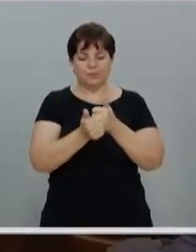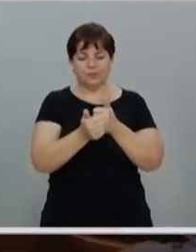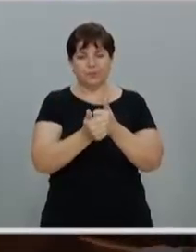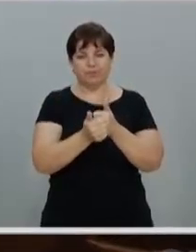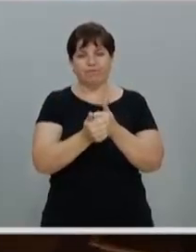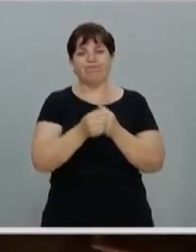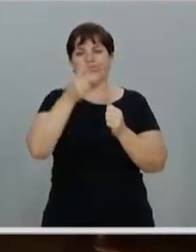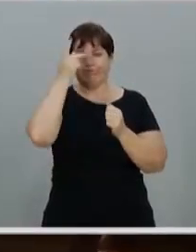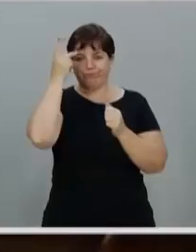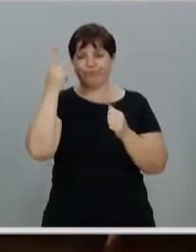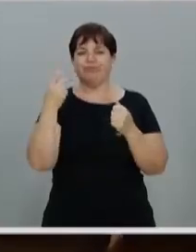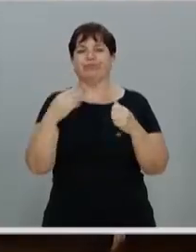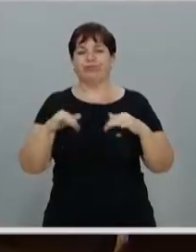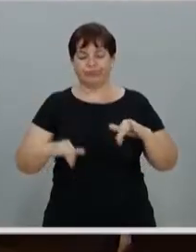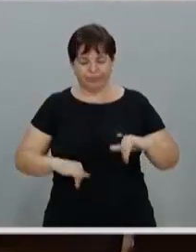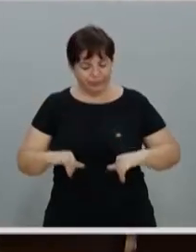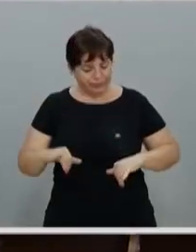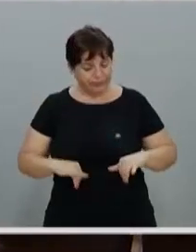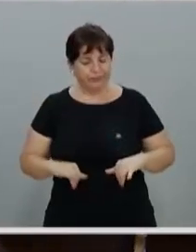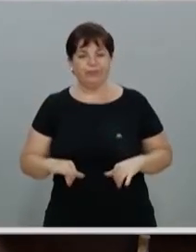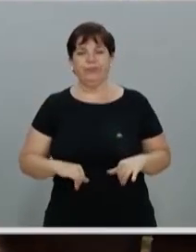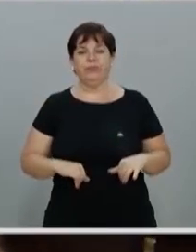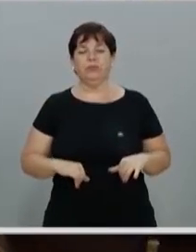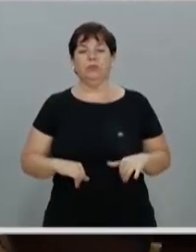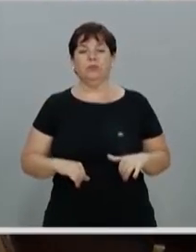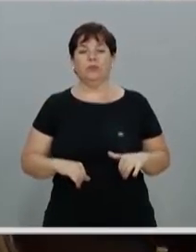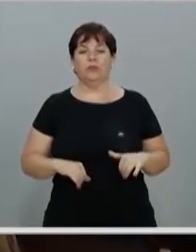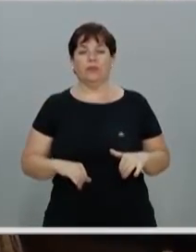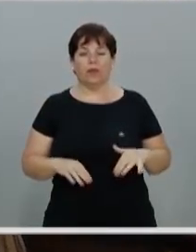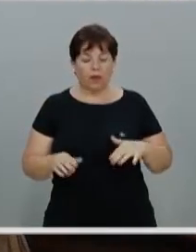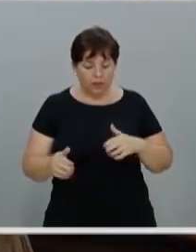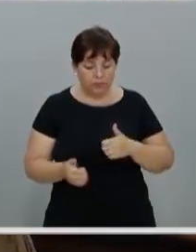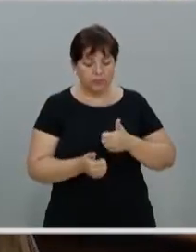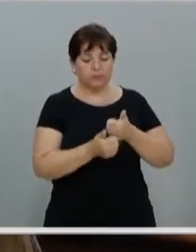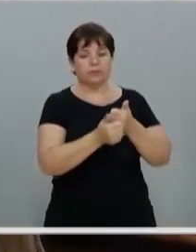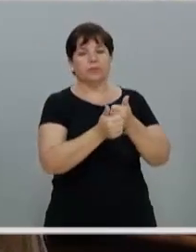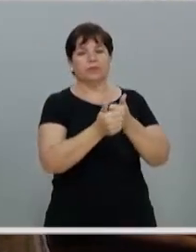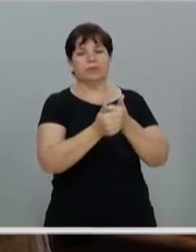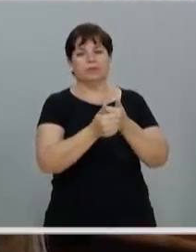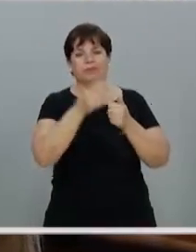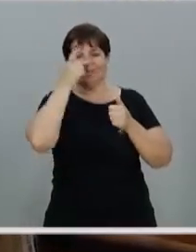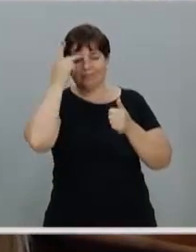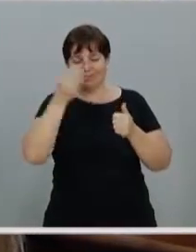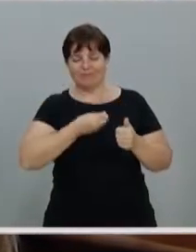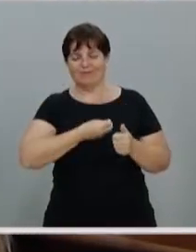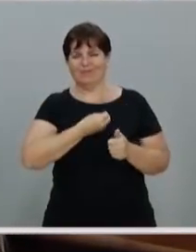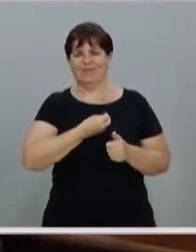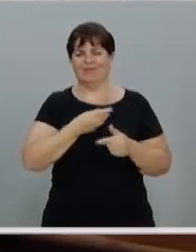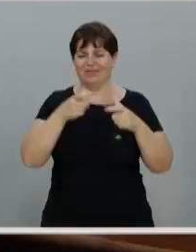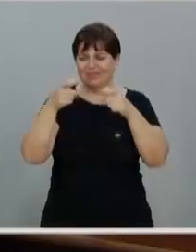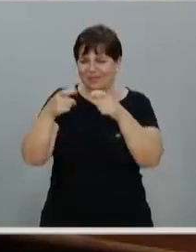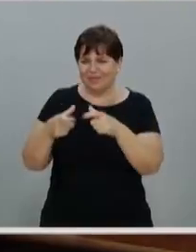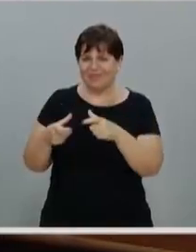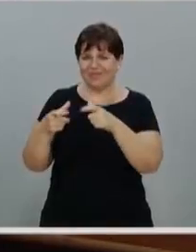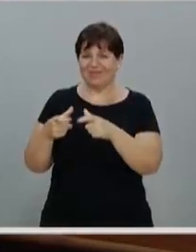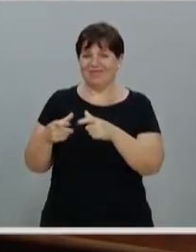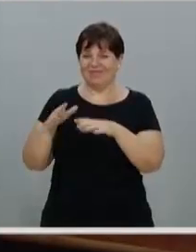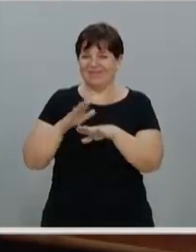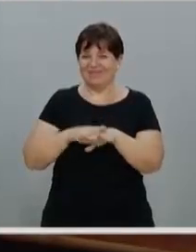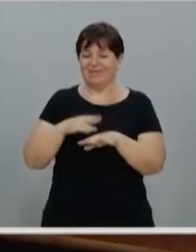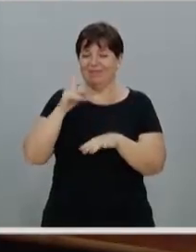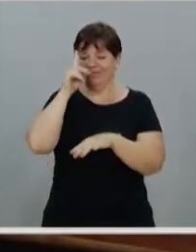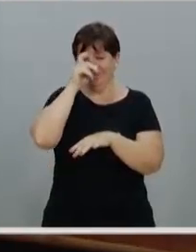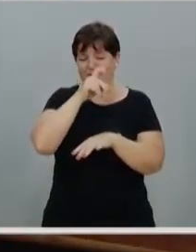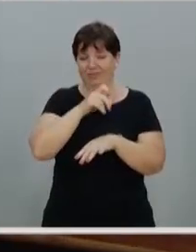sofrem. Nos aproximar das pessoas que, de repente, vivem nas realidades das periferias existenciais do mundo.